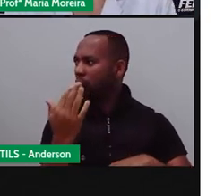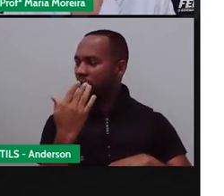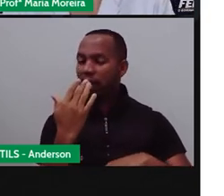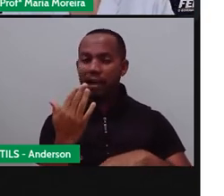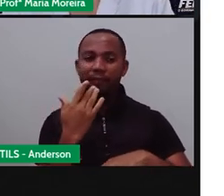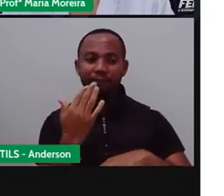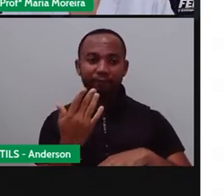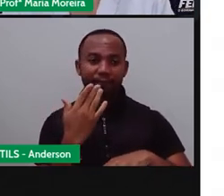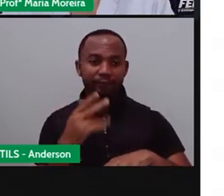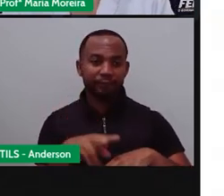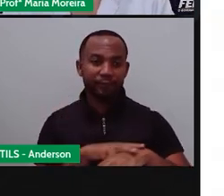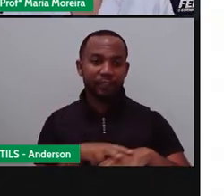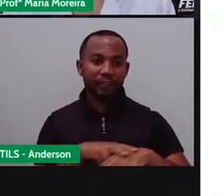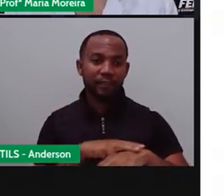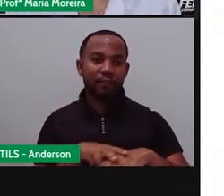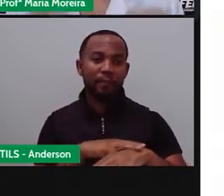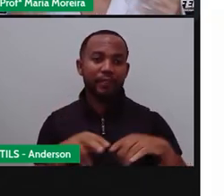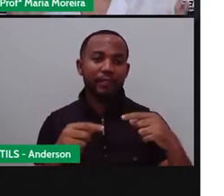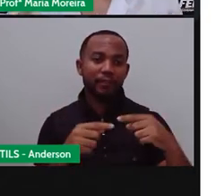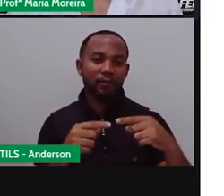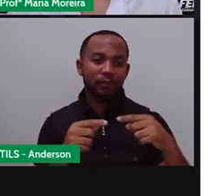Nunca ouviu falar sobre nude? Ah, sim.